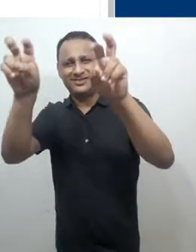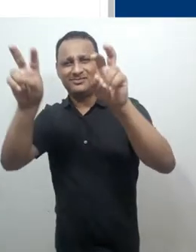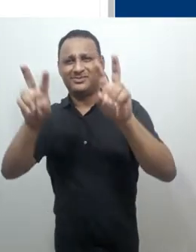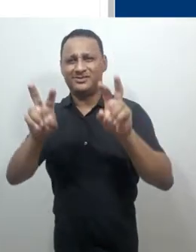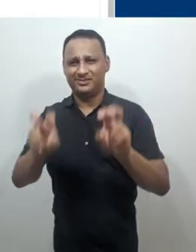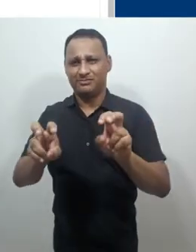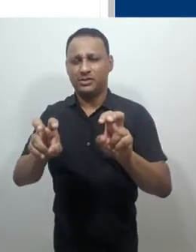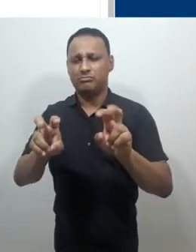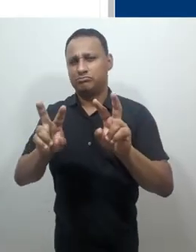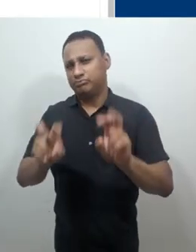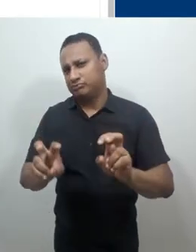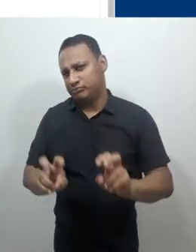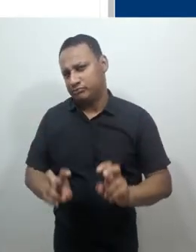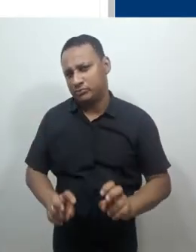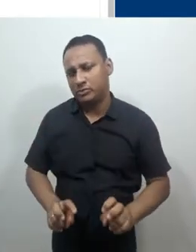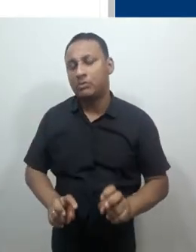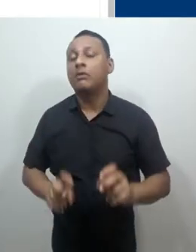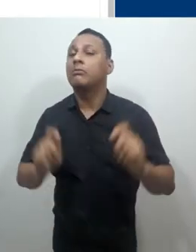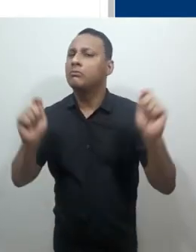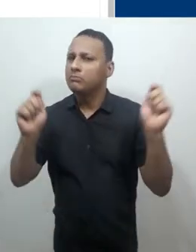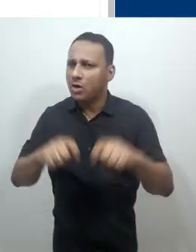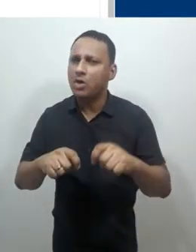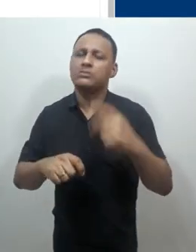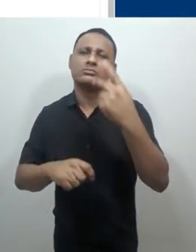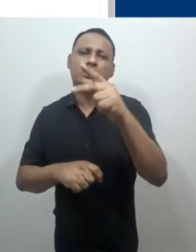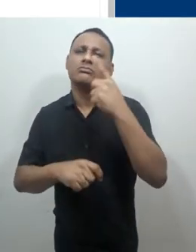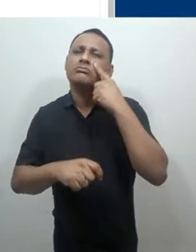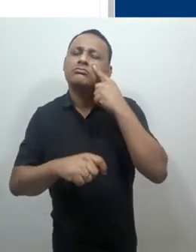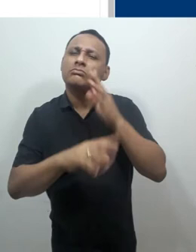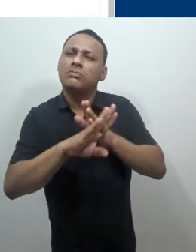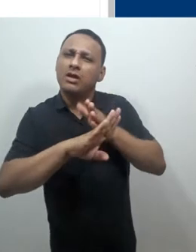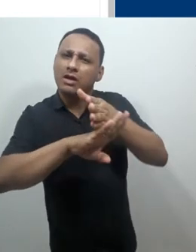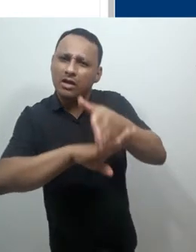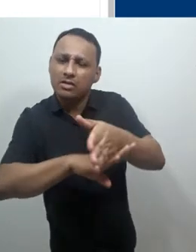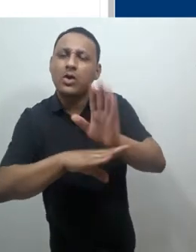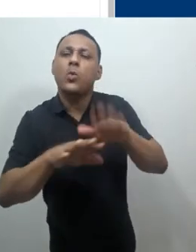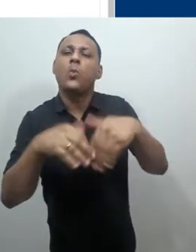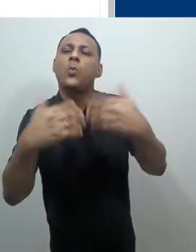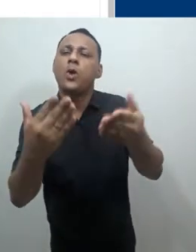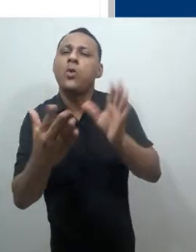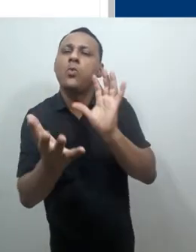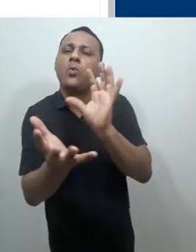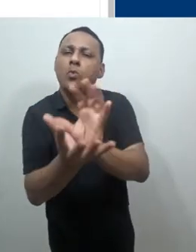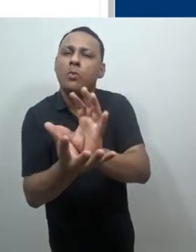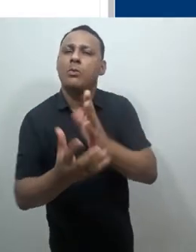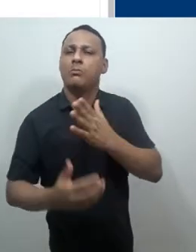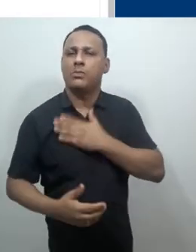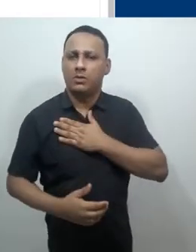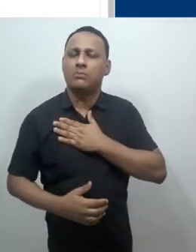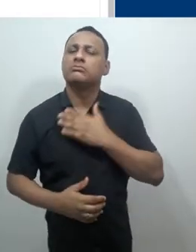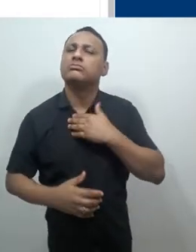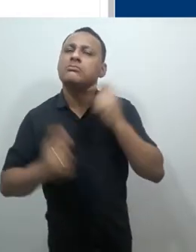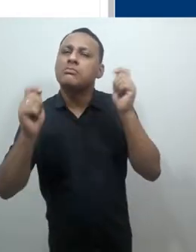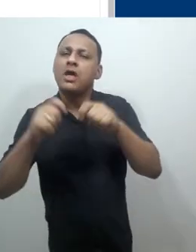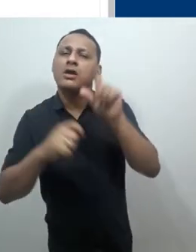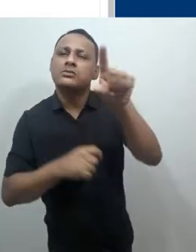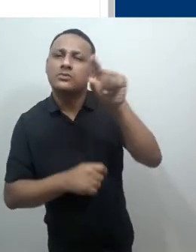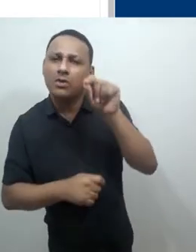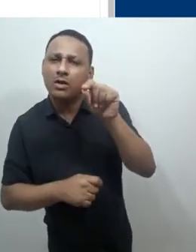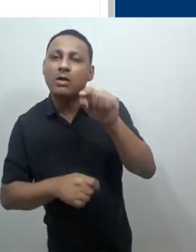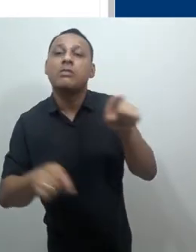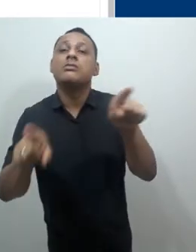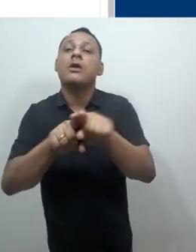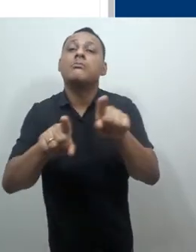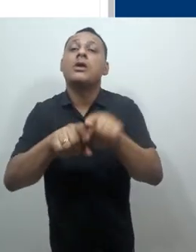Em cada tópico de discussão, eu também posso consultar a qual grupo eles pertencem,